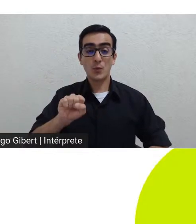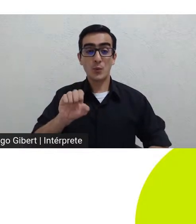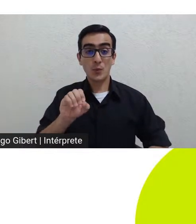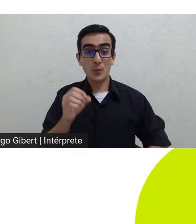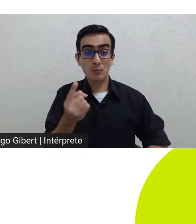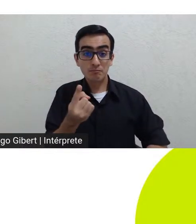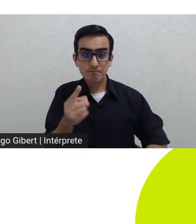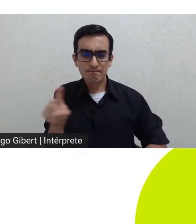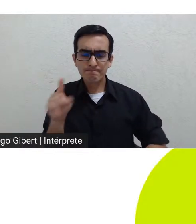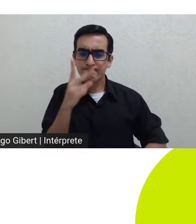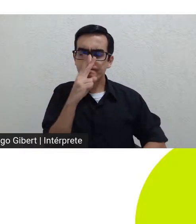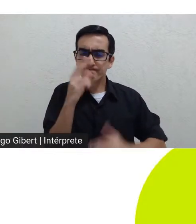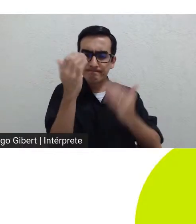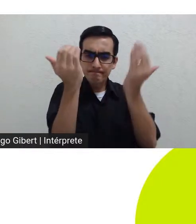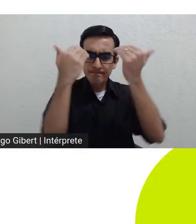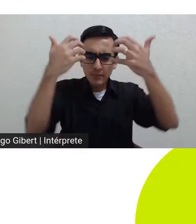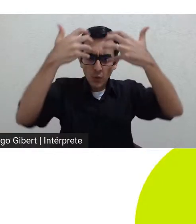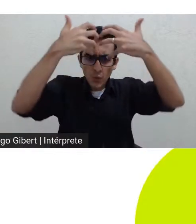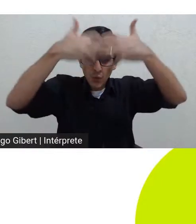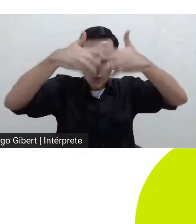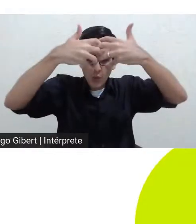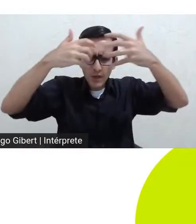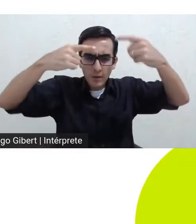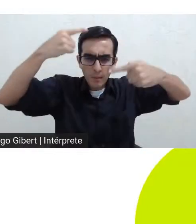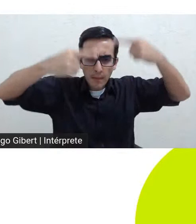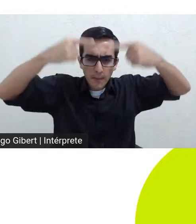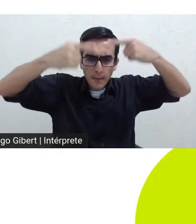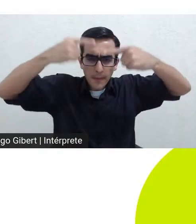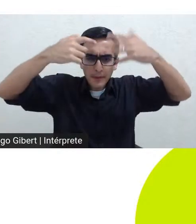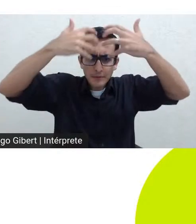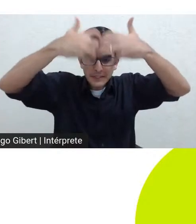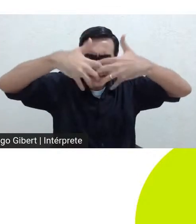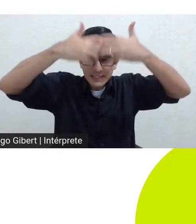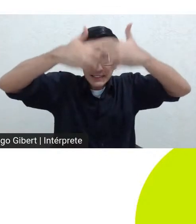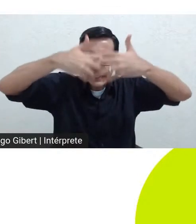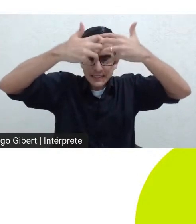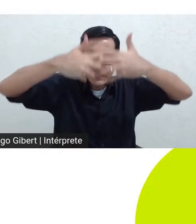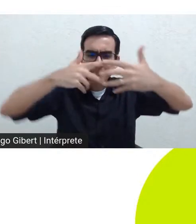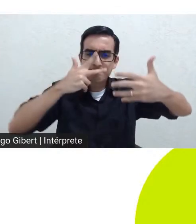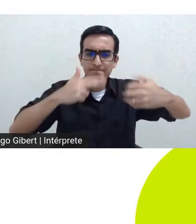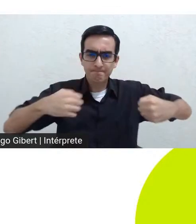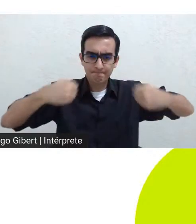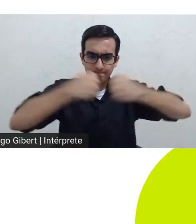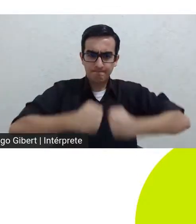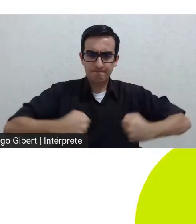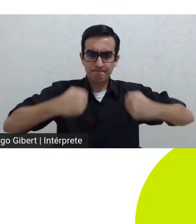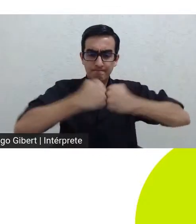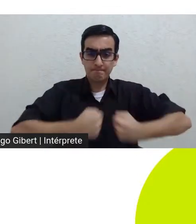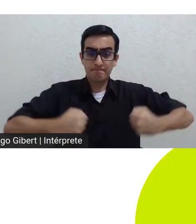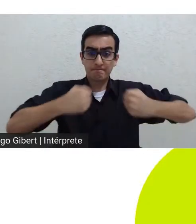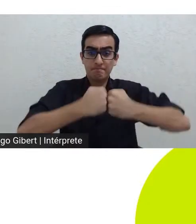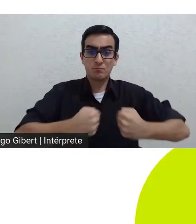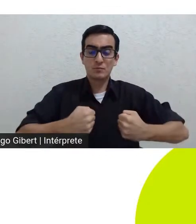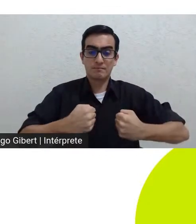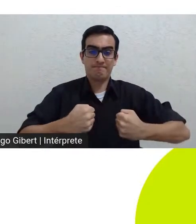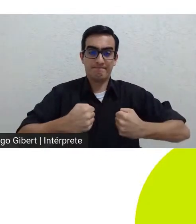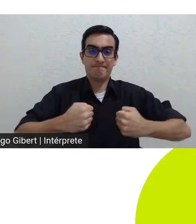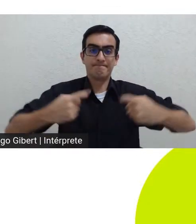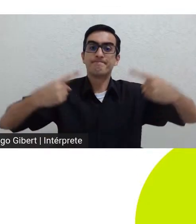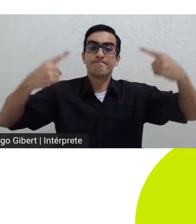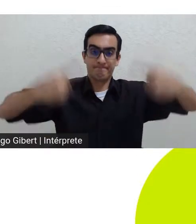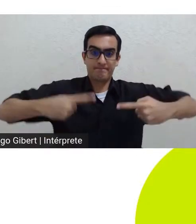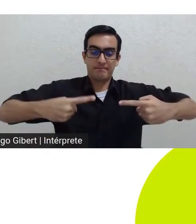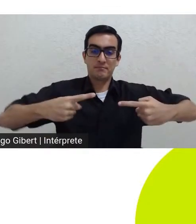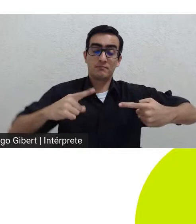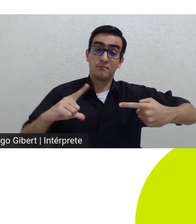psíquico e de uma luta subjetiva entre duas injunções opostas estando